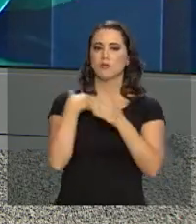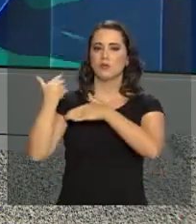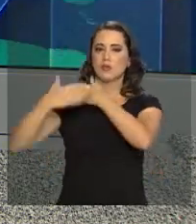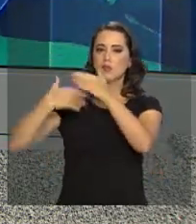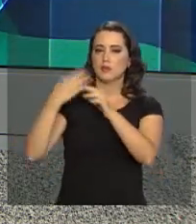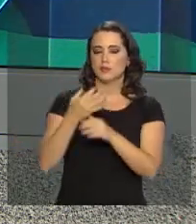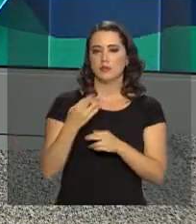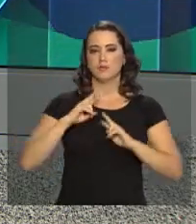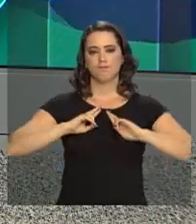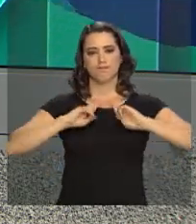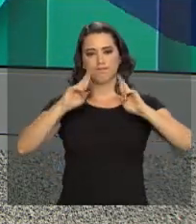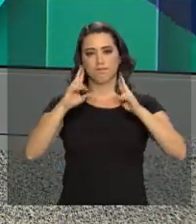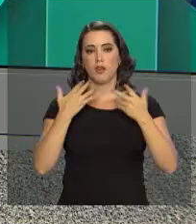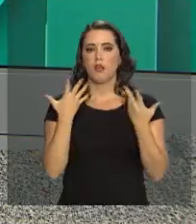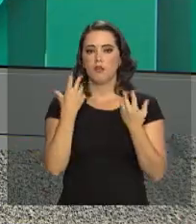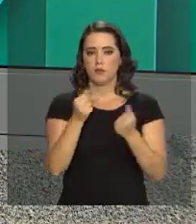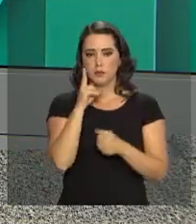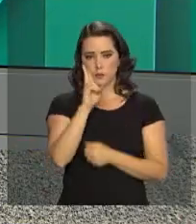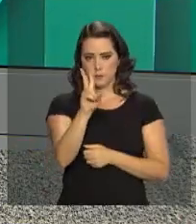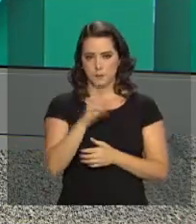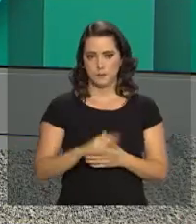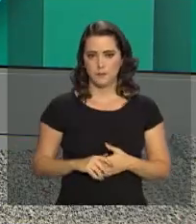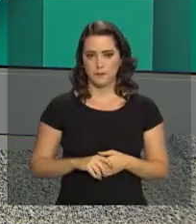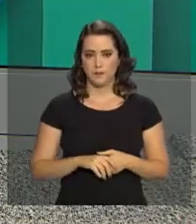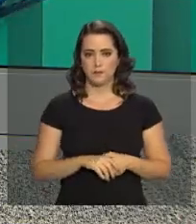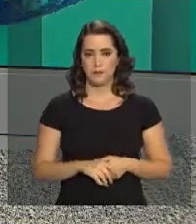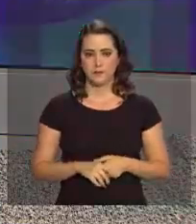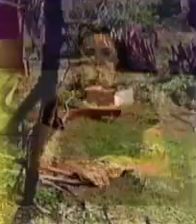tradição religiosa. Acompanhe com a gente.